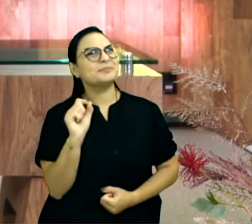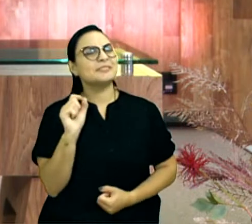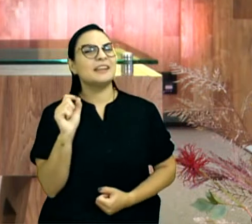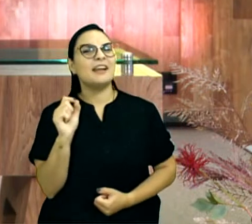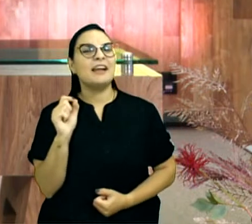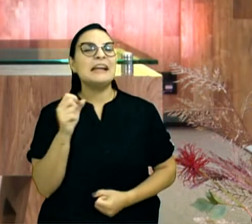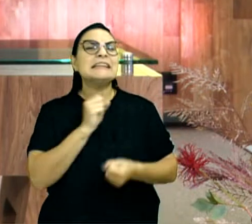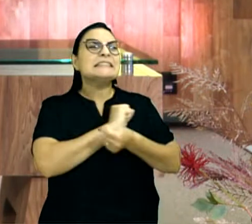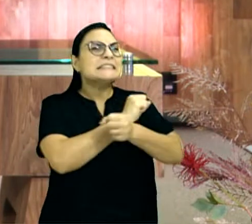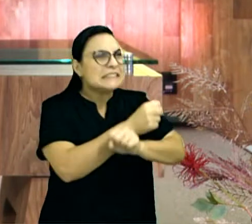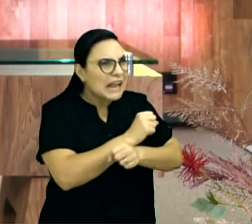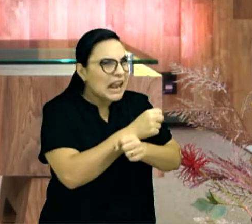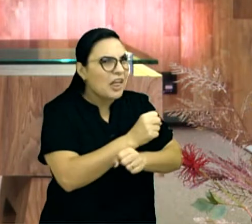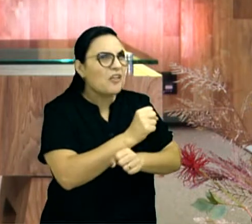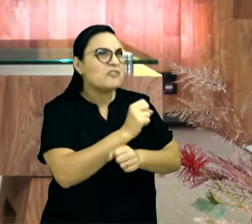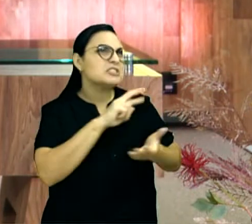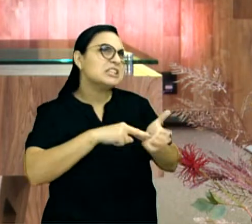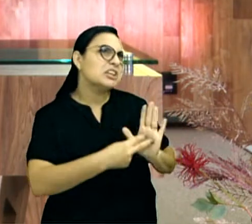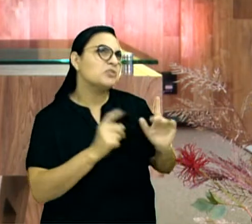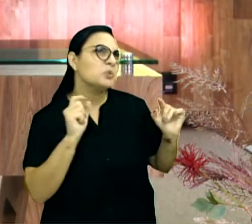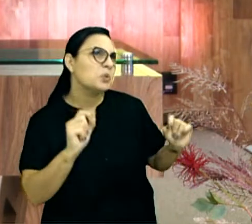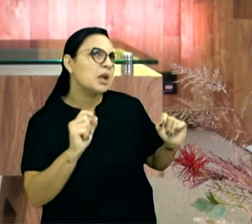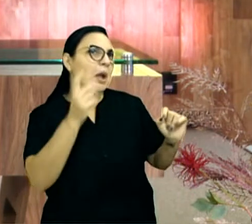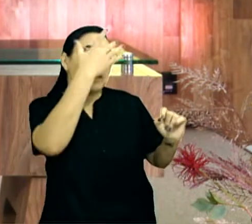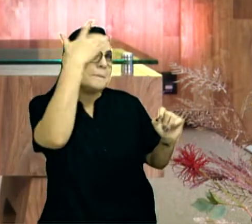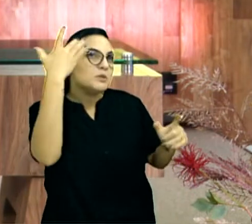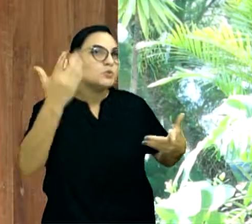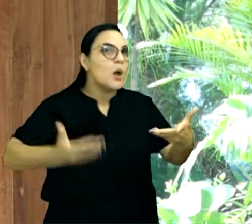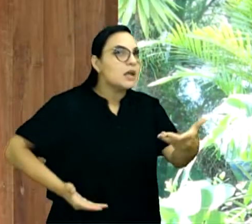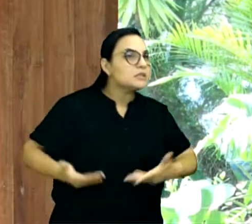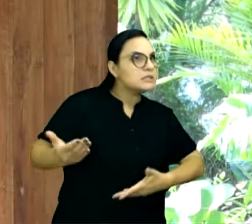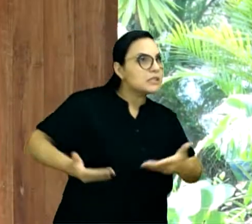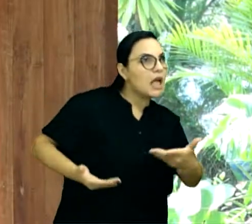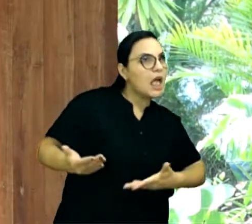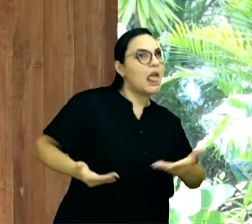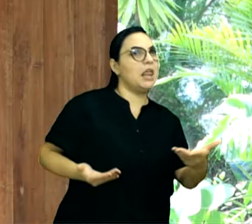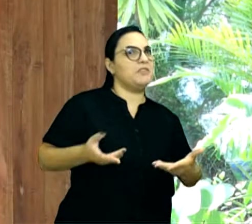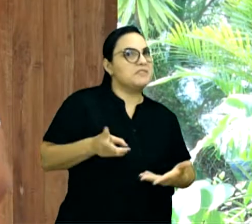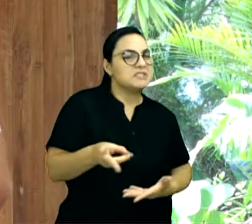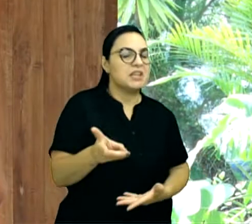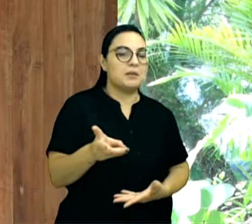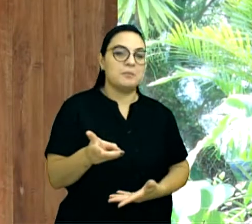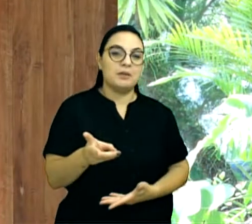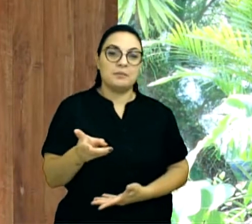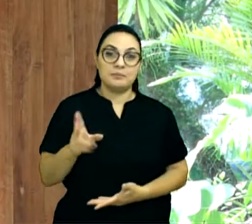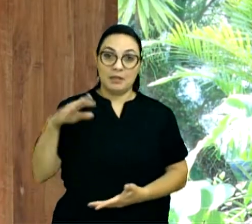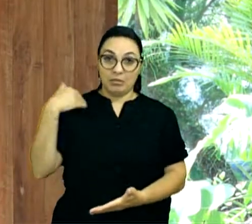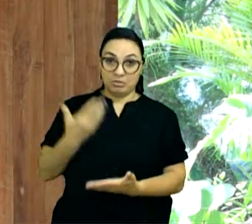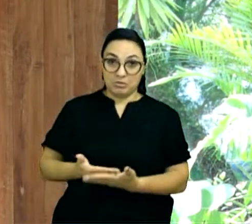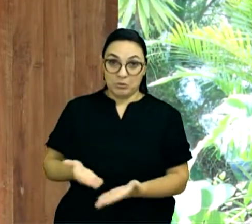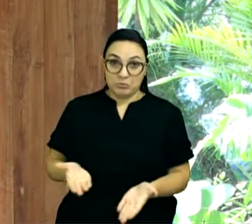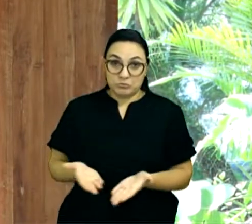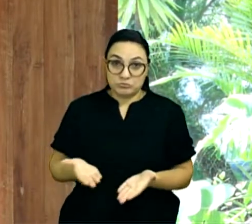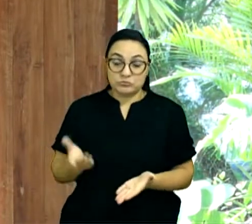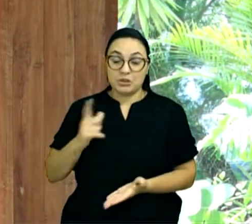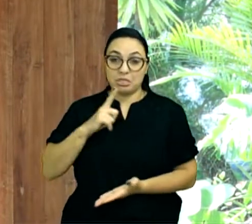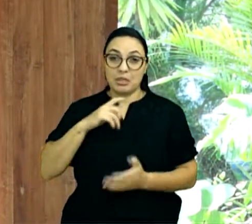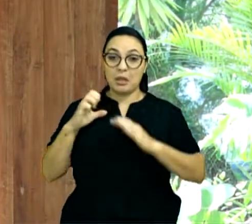escravo é um serviçal, é um empregado. Tanto que hoje, as empresas, para dar uma